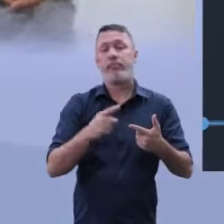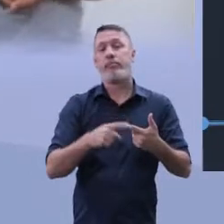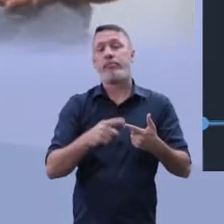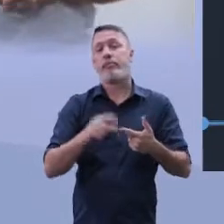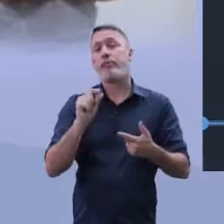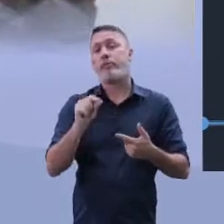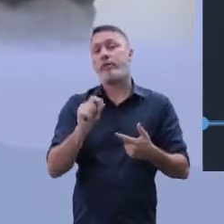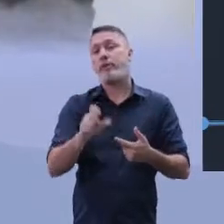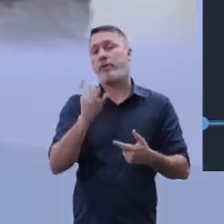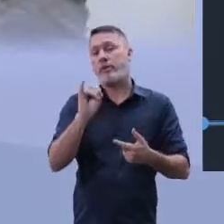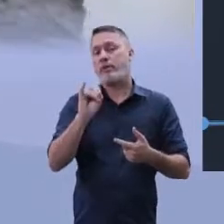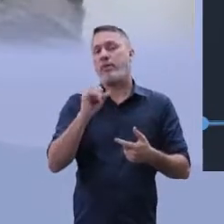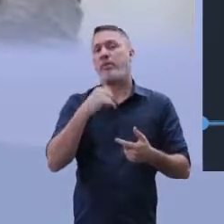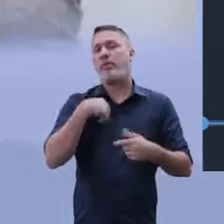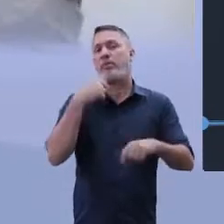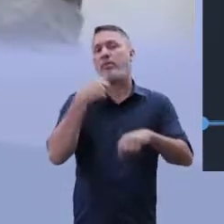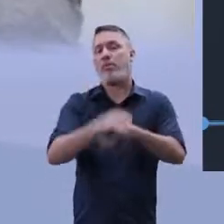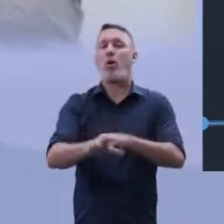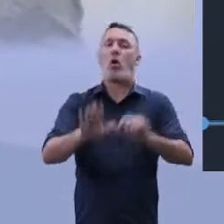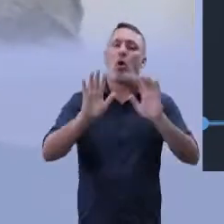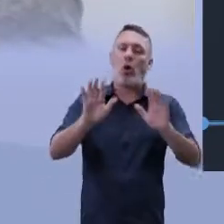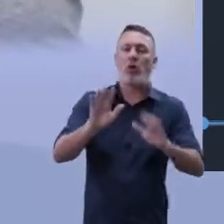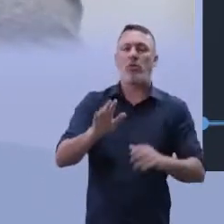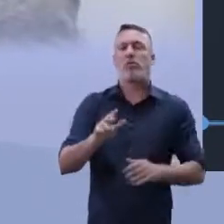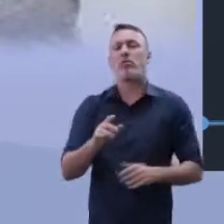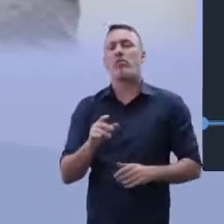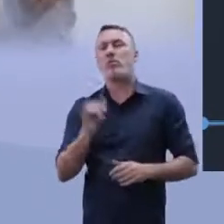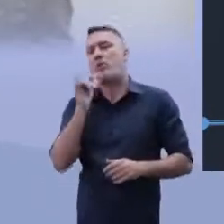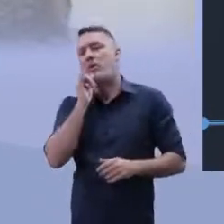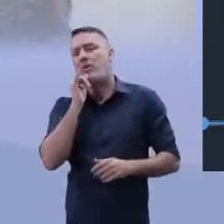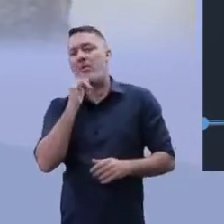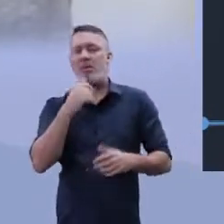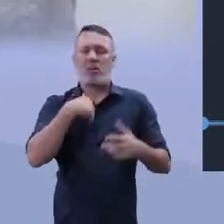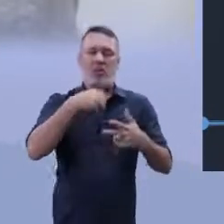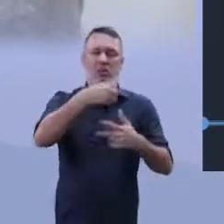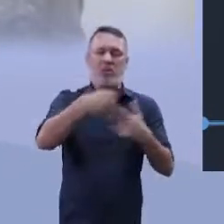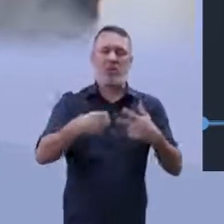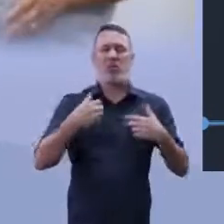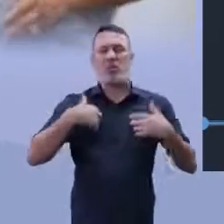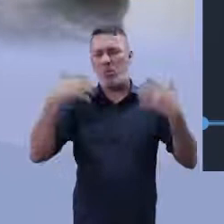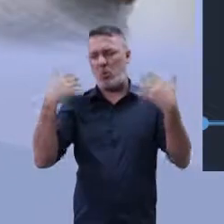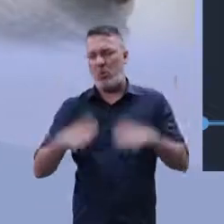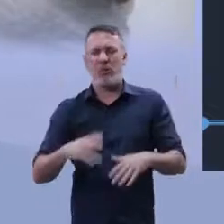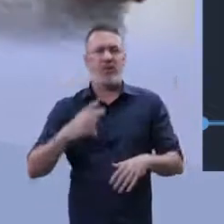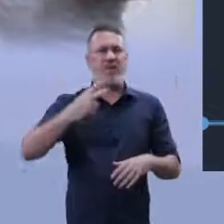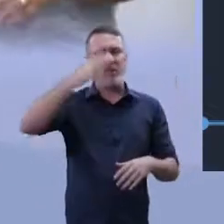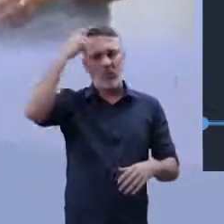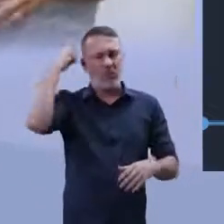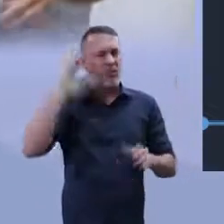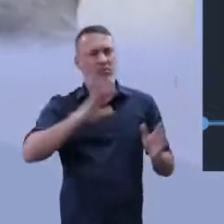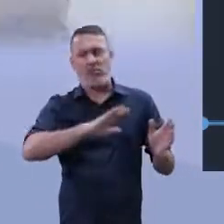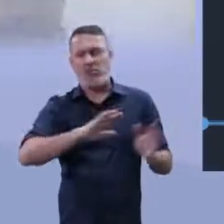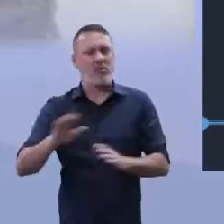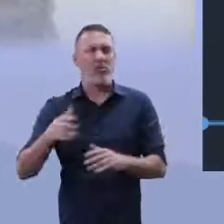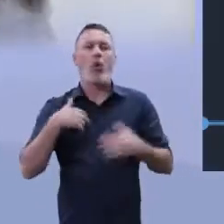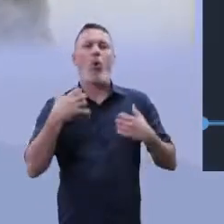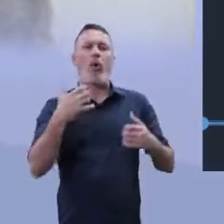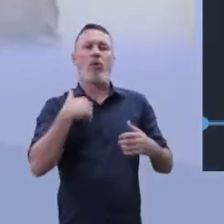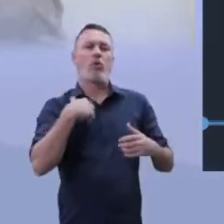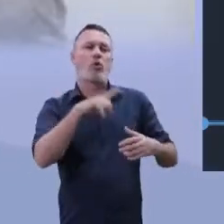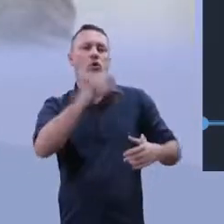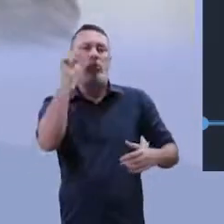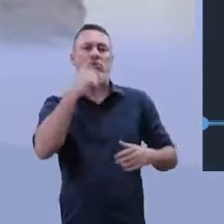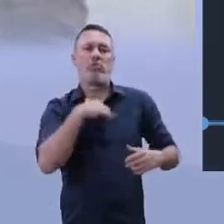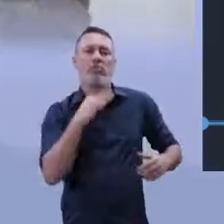ponto é entender o seguinte. Se eu falar isso, olha, eu, terceiro ano, não quero fazer o Enem, não vou fazer vestibular porque eu vou